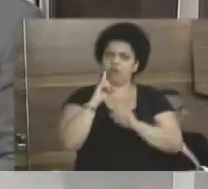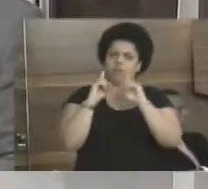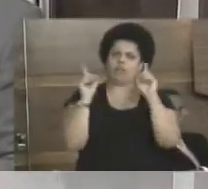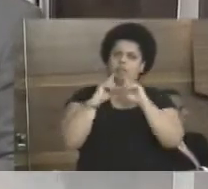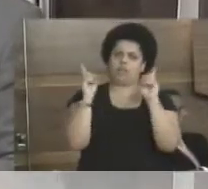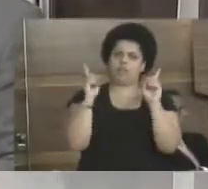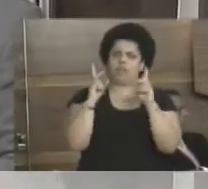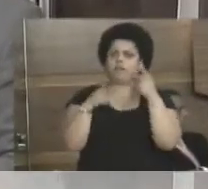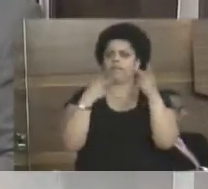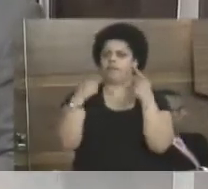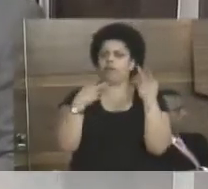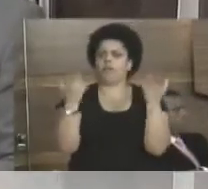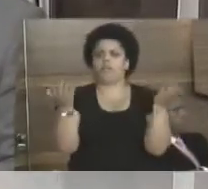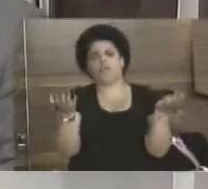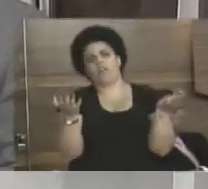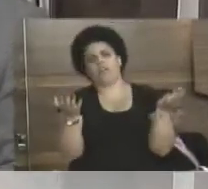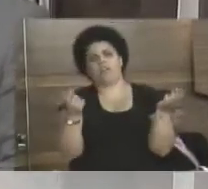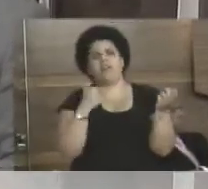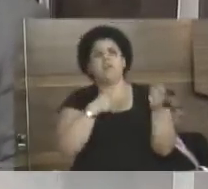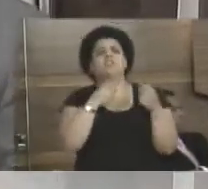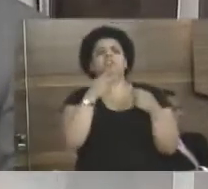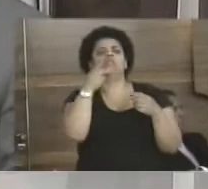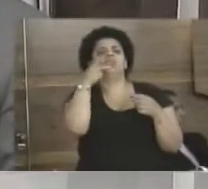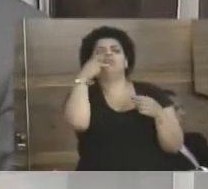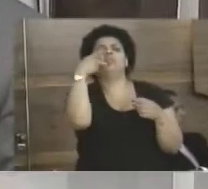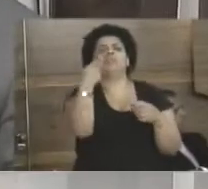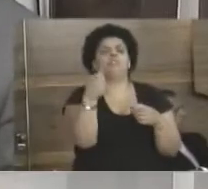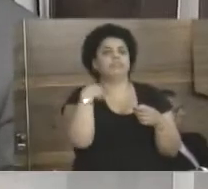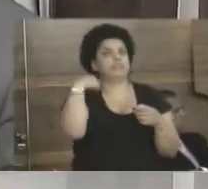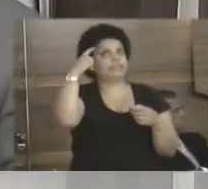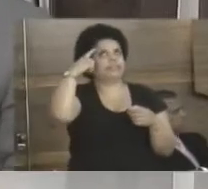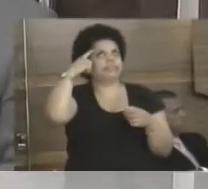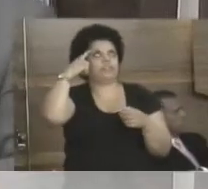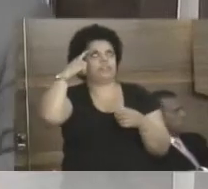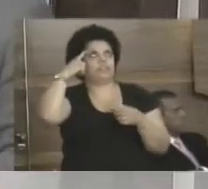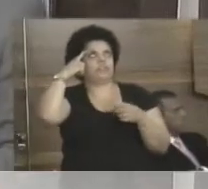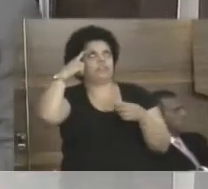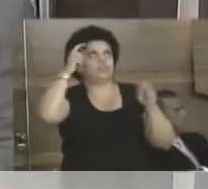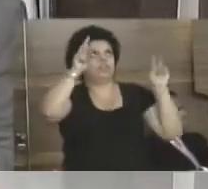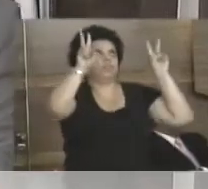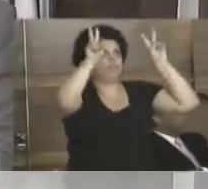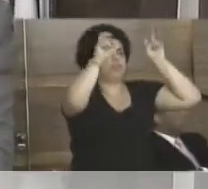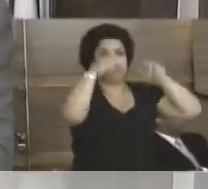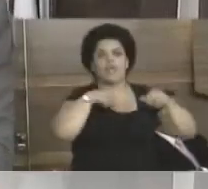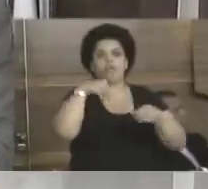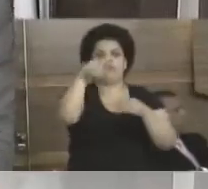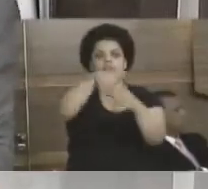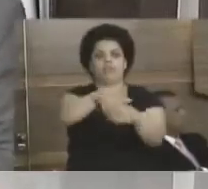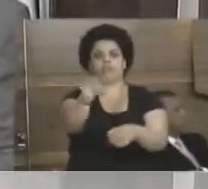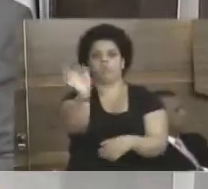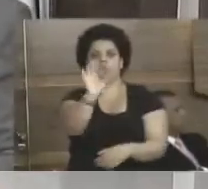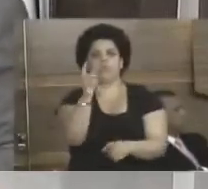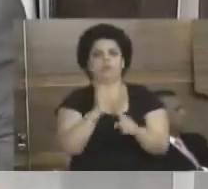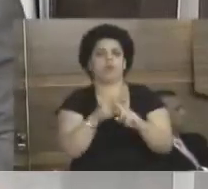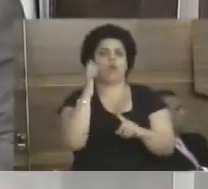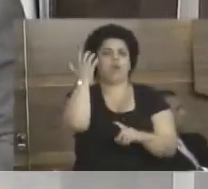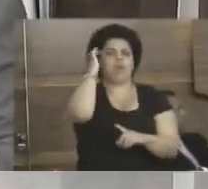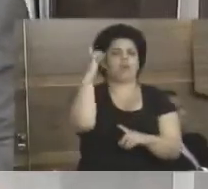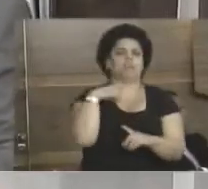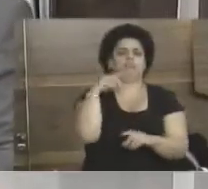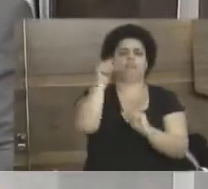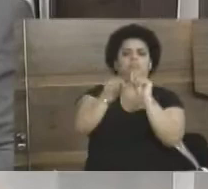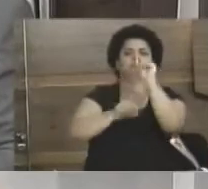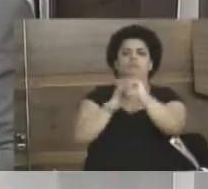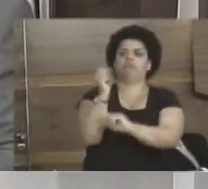aquela... Eu não vou nem dizer o que está na minha cabeça, mas dizendo não, eu não vou votar isso porque eu acho que tem alguma coisa